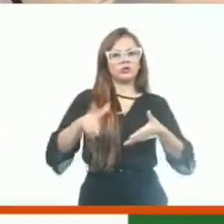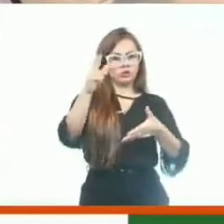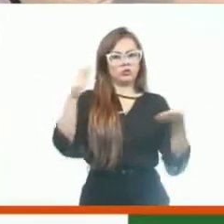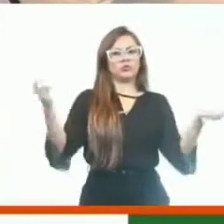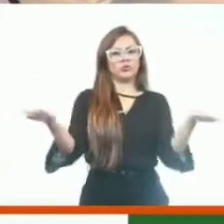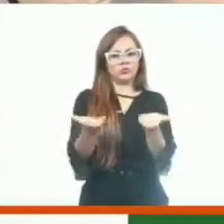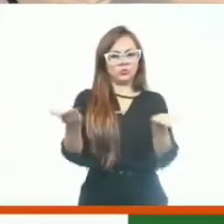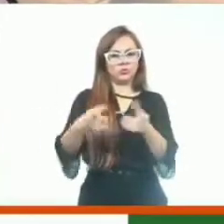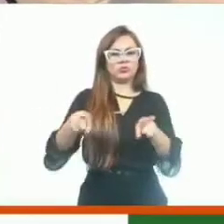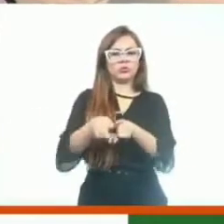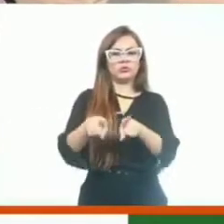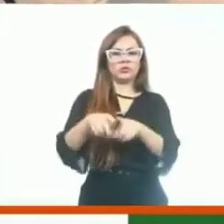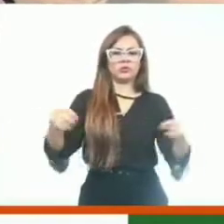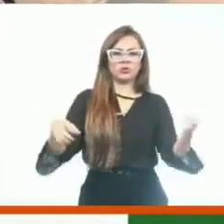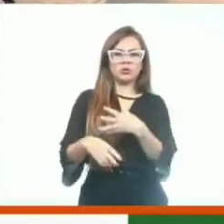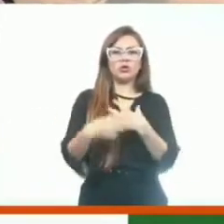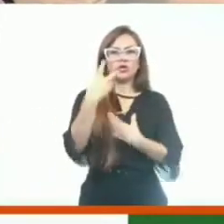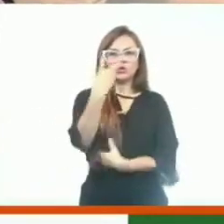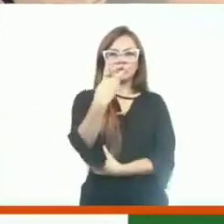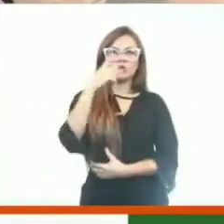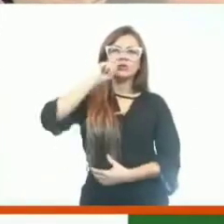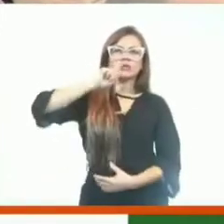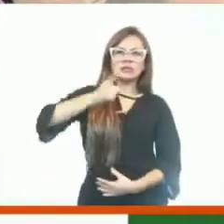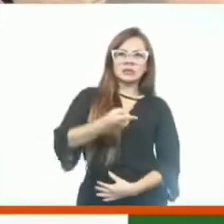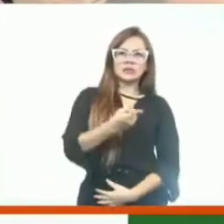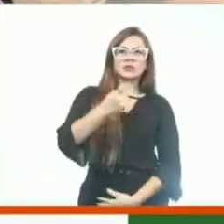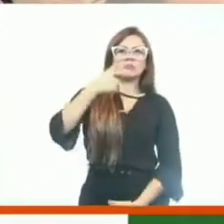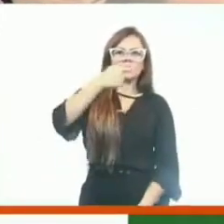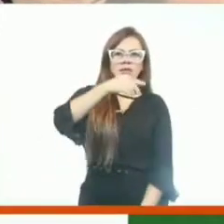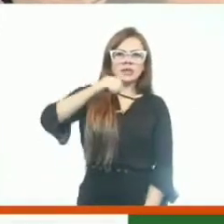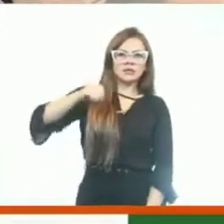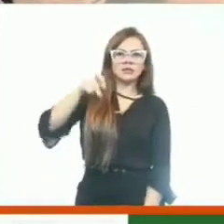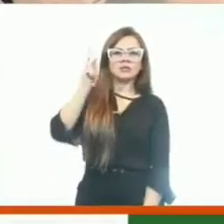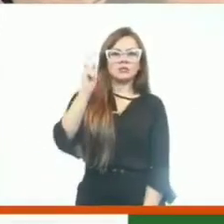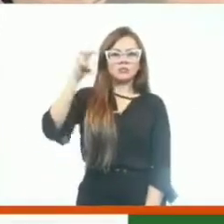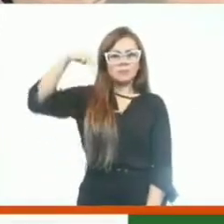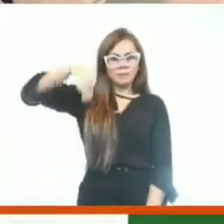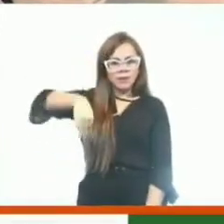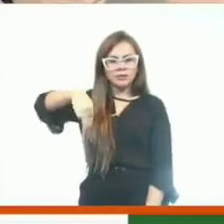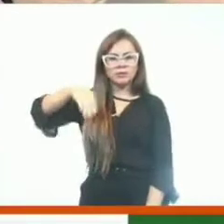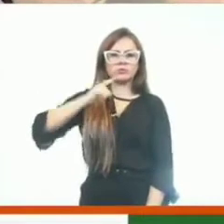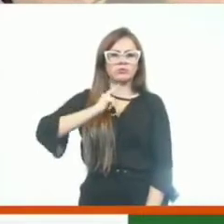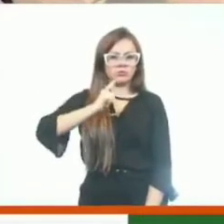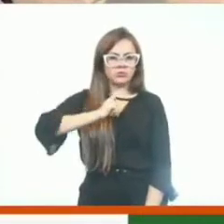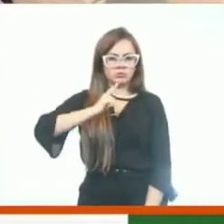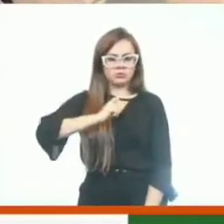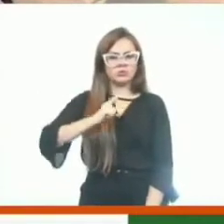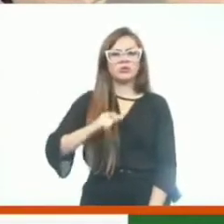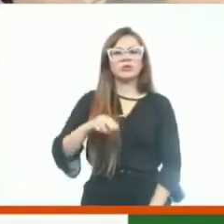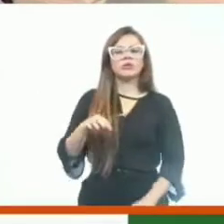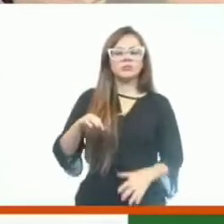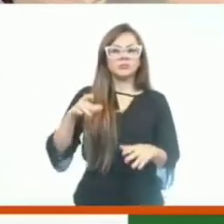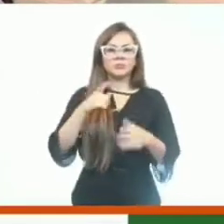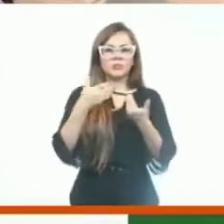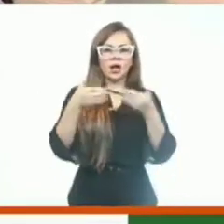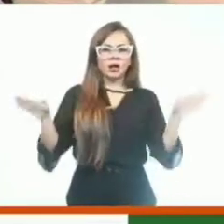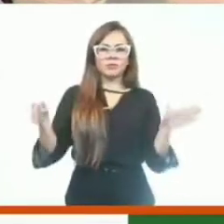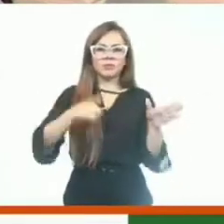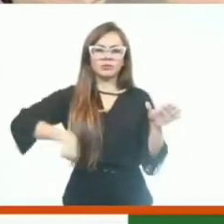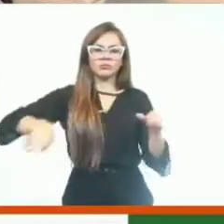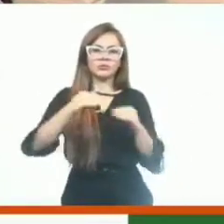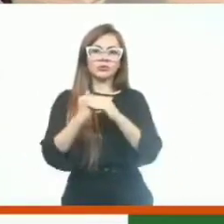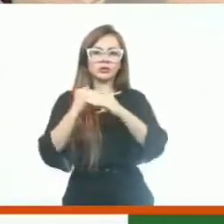que é dois quilômetros e 700 metros de pissarramento, que nós fizemos, abrimos a estrada para